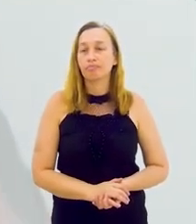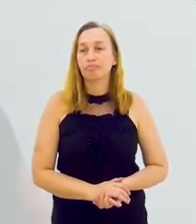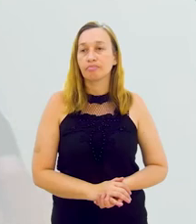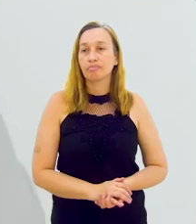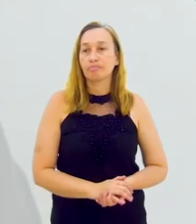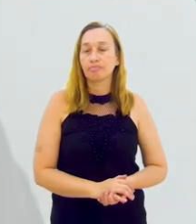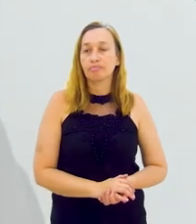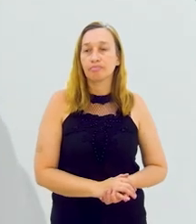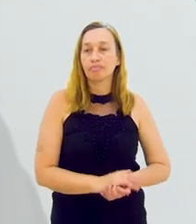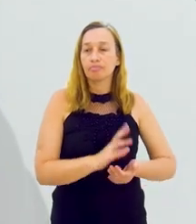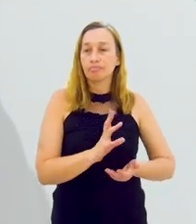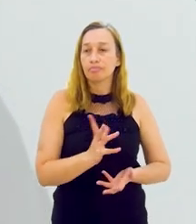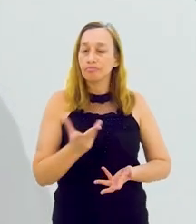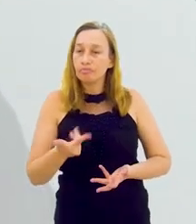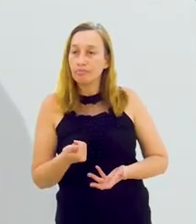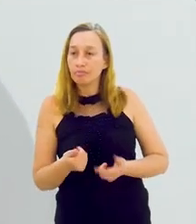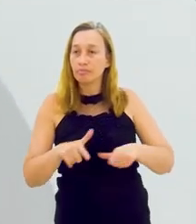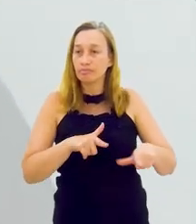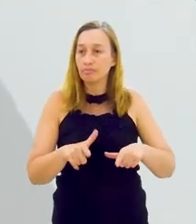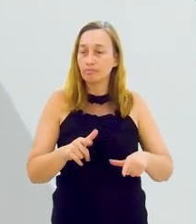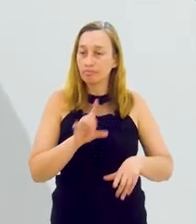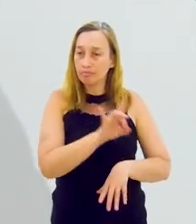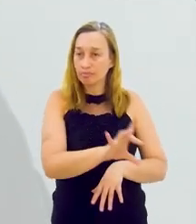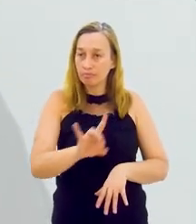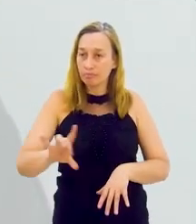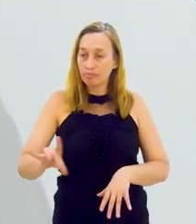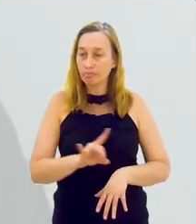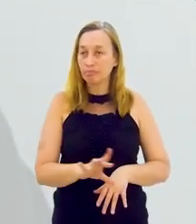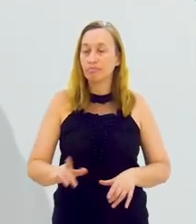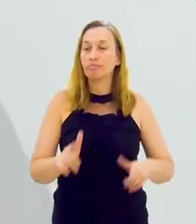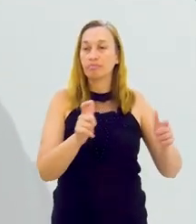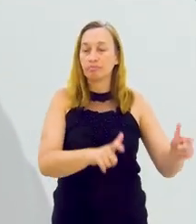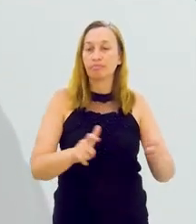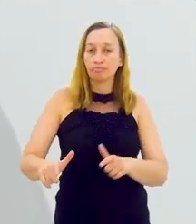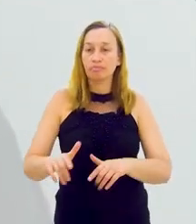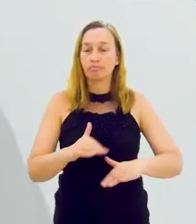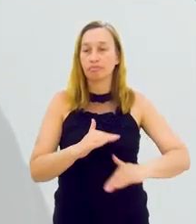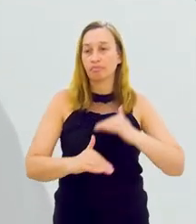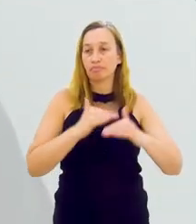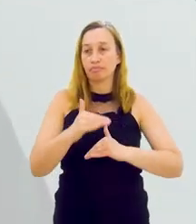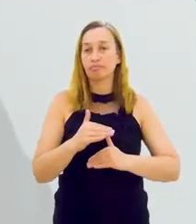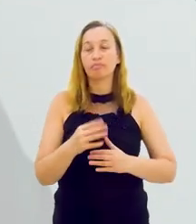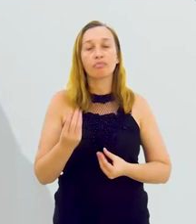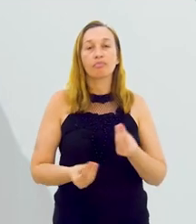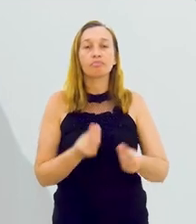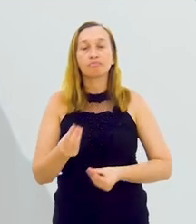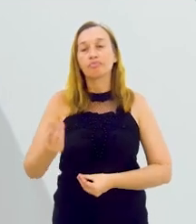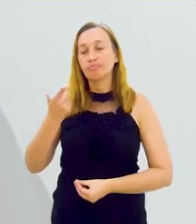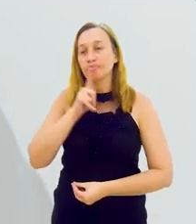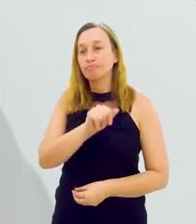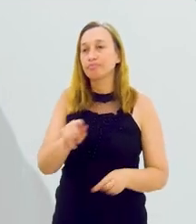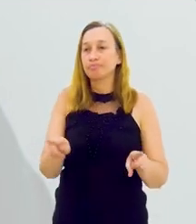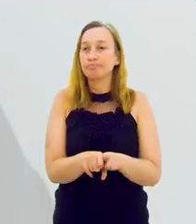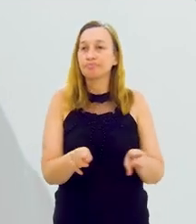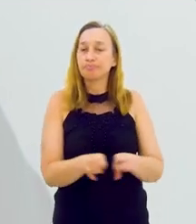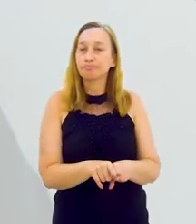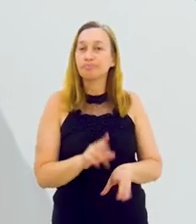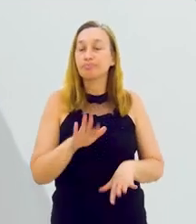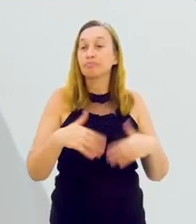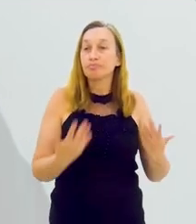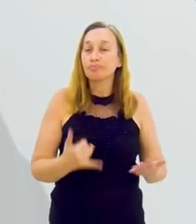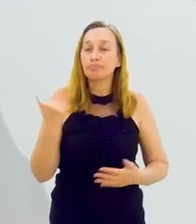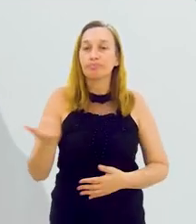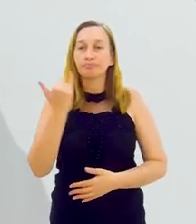suprimentos para cada uma dessas cadeias, podem estar ali também sendo desenvolvidos naquele território. De que forma a gente